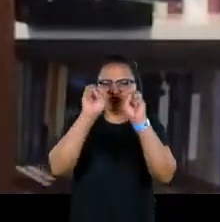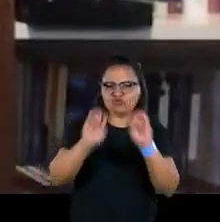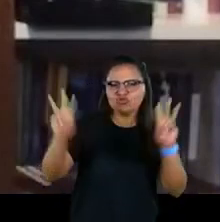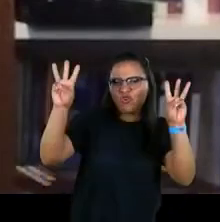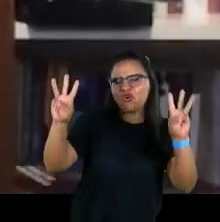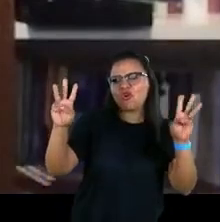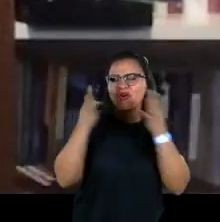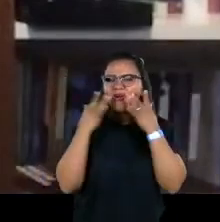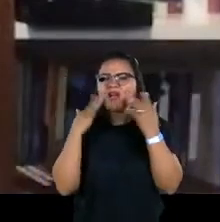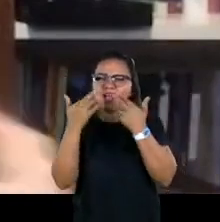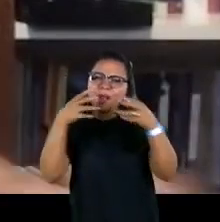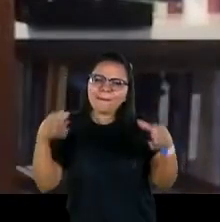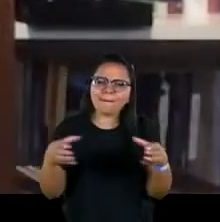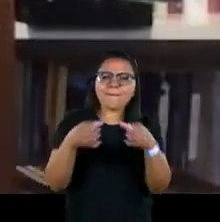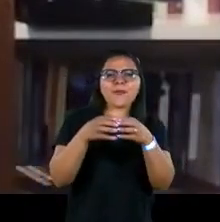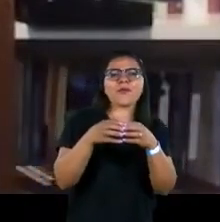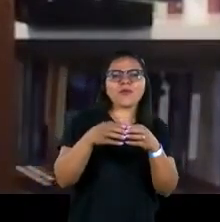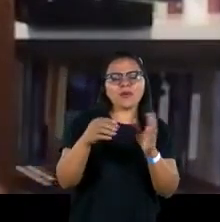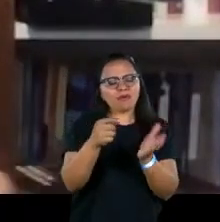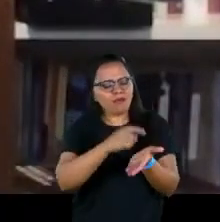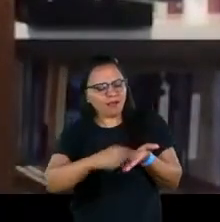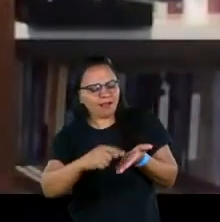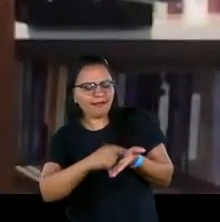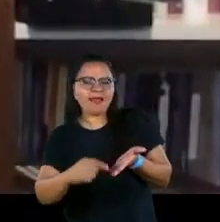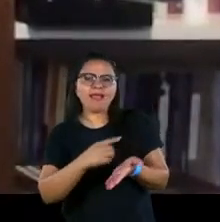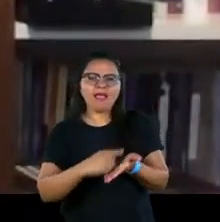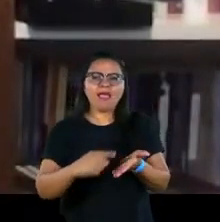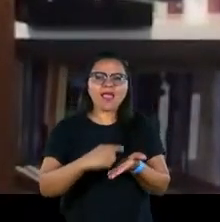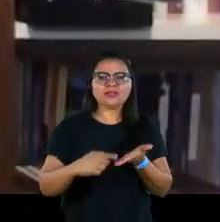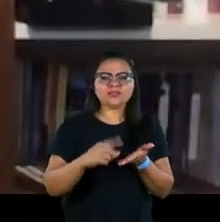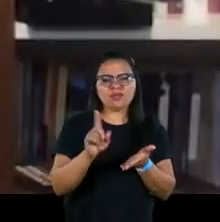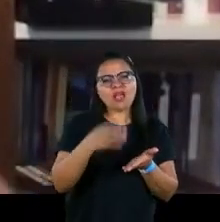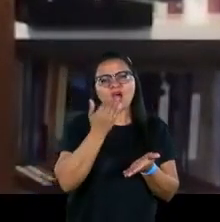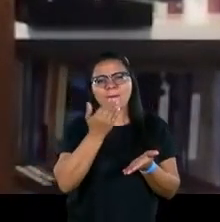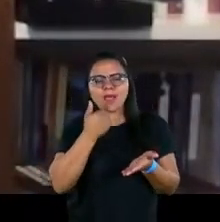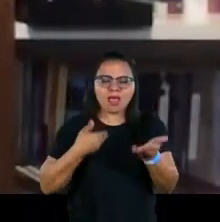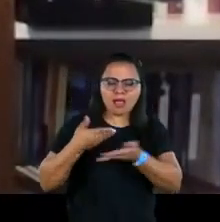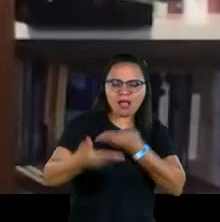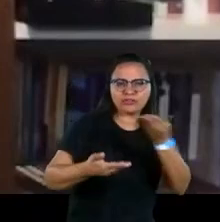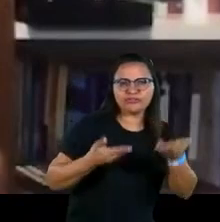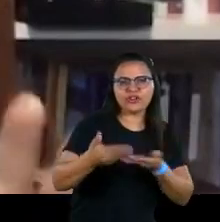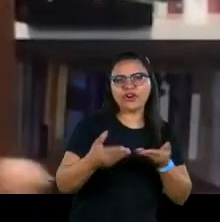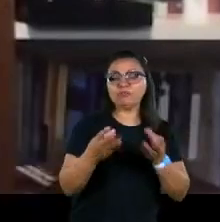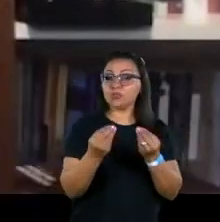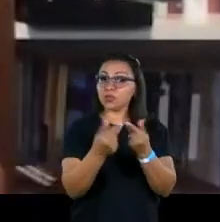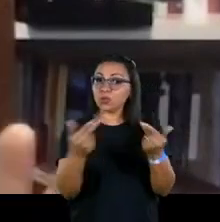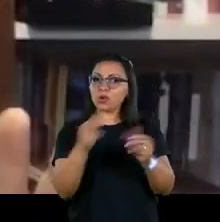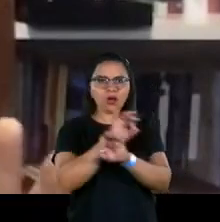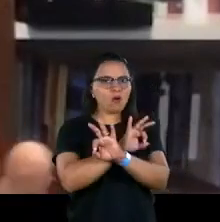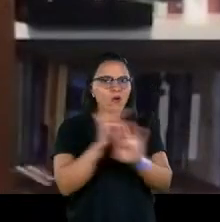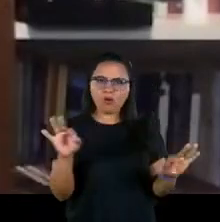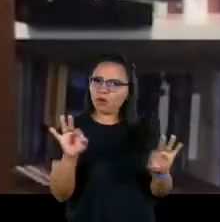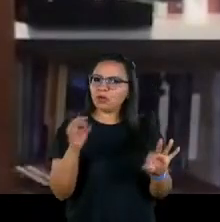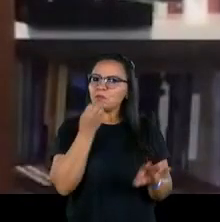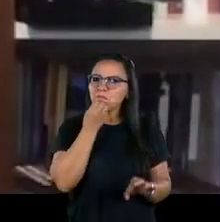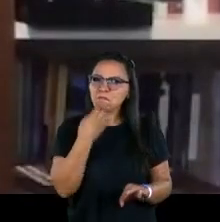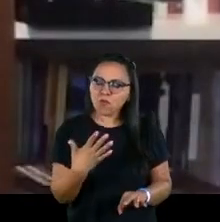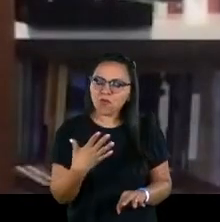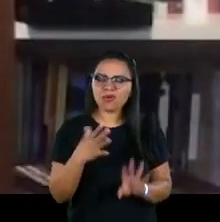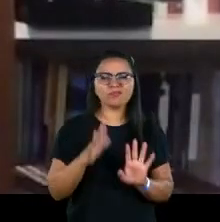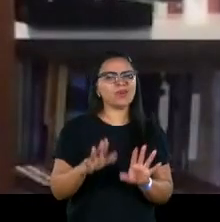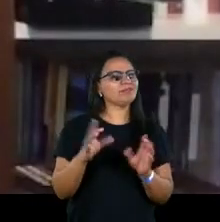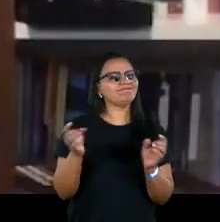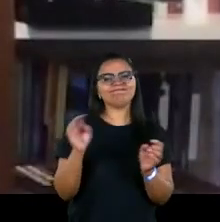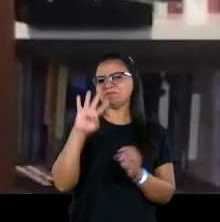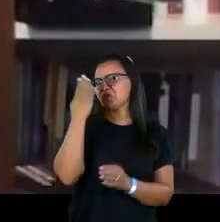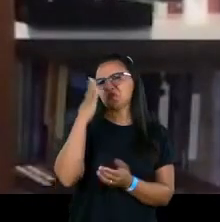espetáculos que reuniam, o ingresso era através de alimento, muita coisa nesse sentido, que são ótimas, muito boas, mas não são